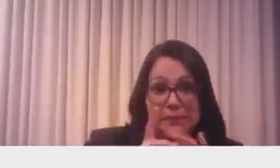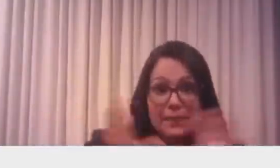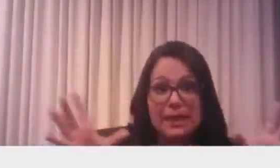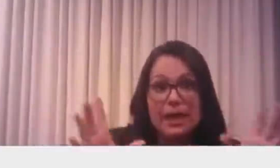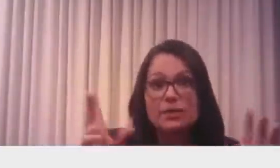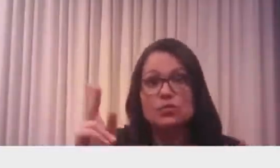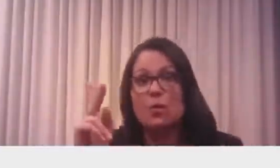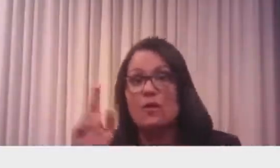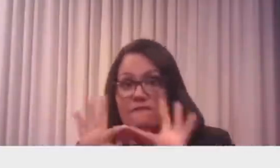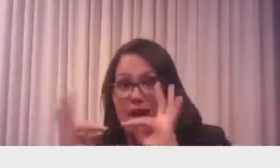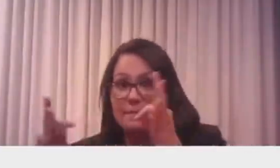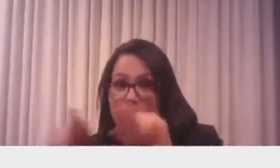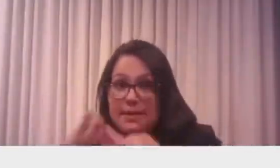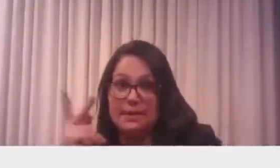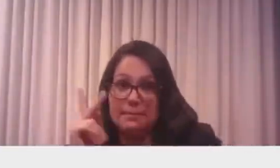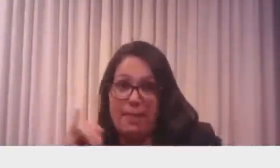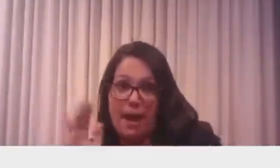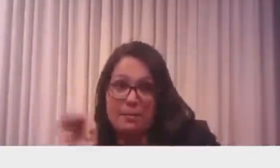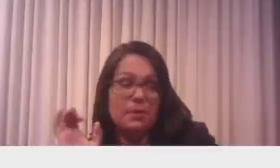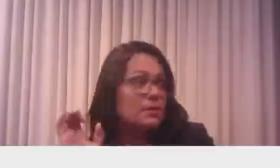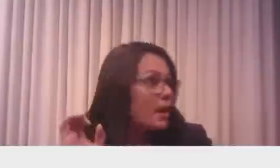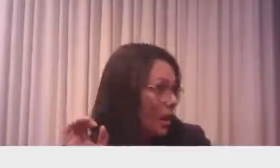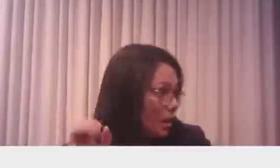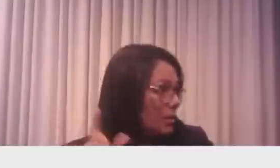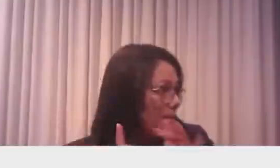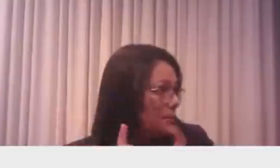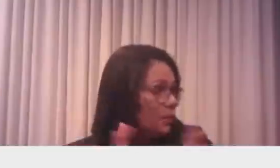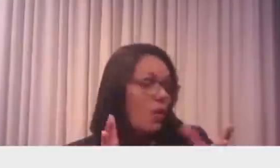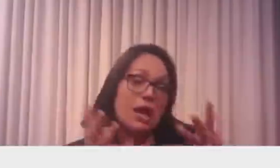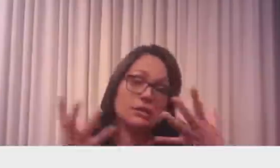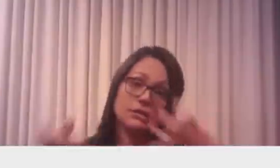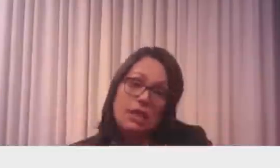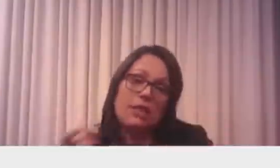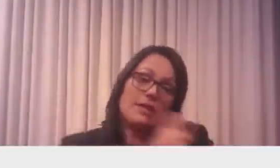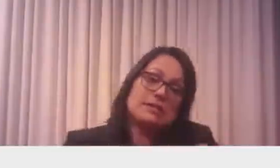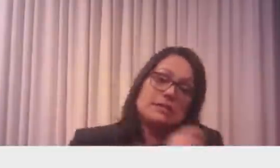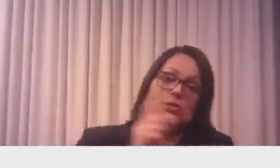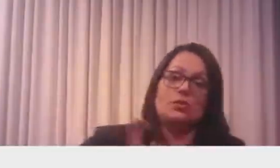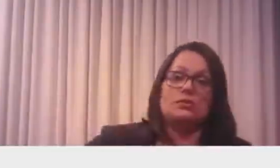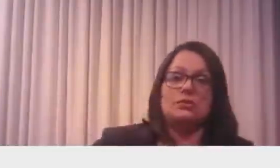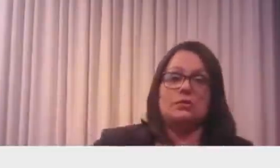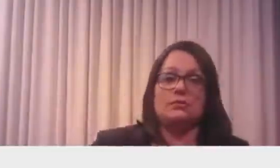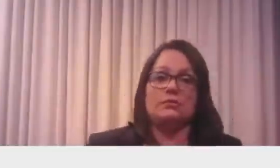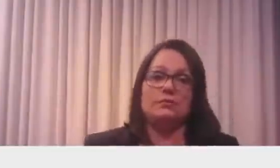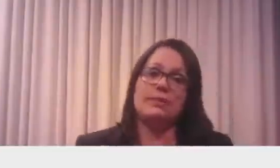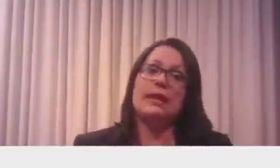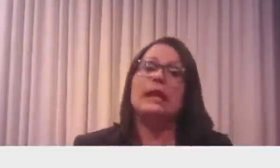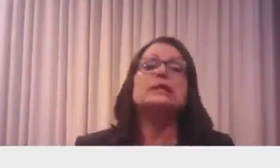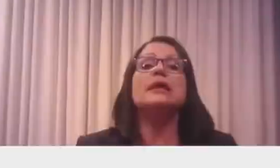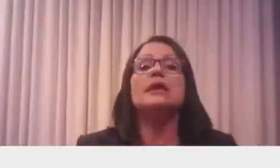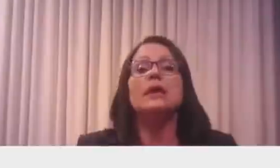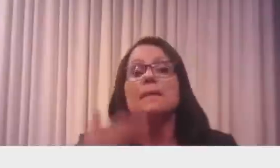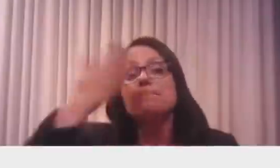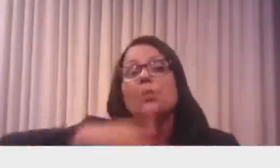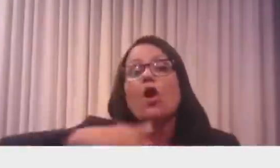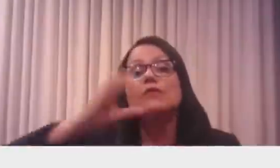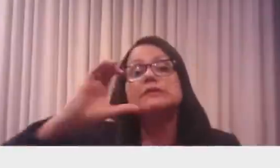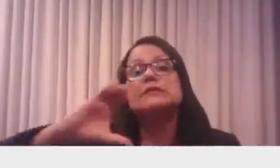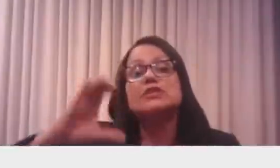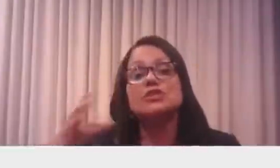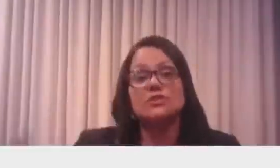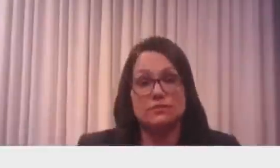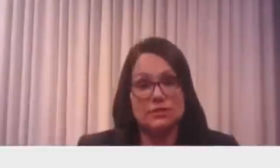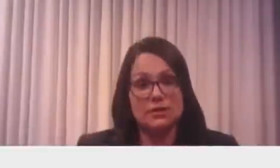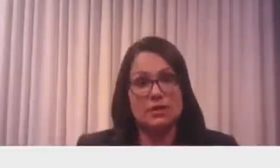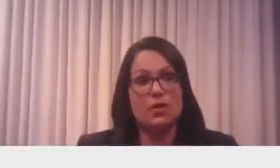filho quiser se vacinar, ele achar que der, vai se vacinar. e temos que ter comprovação científica disso aí. Hoje a Pfizer tem